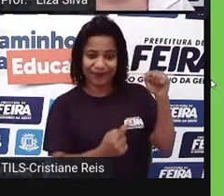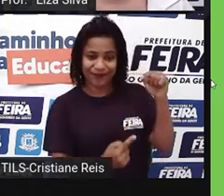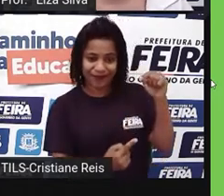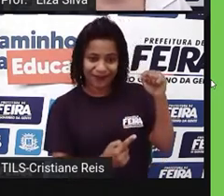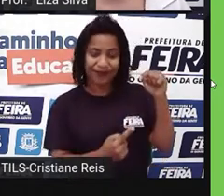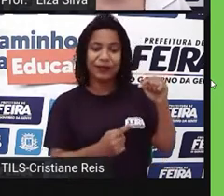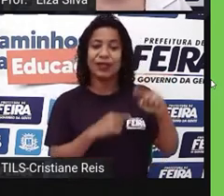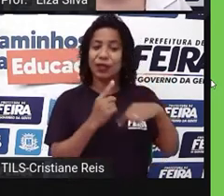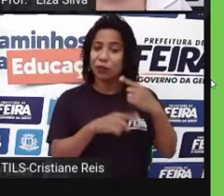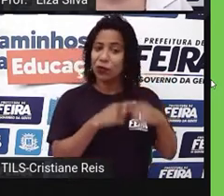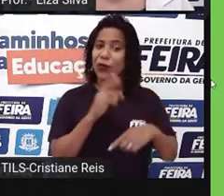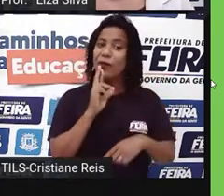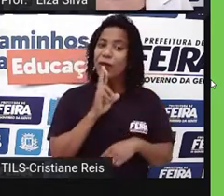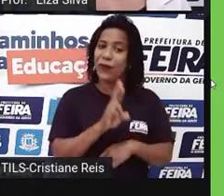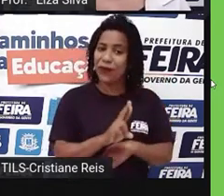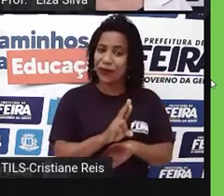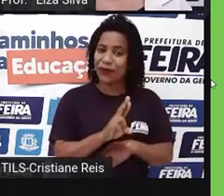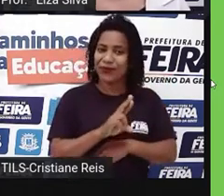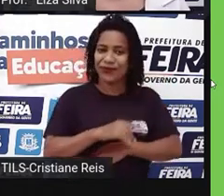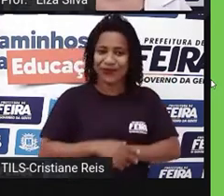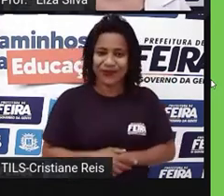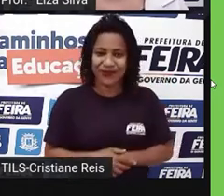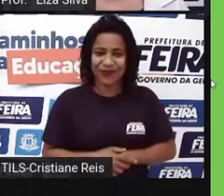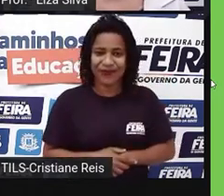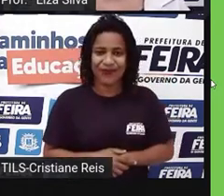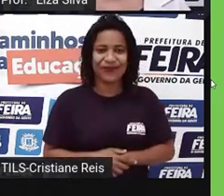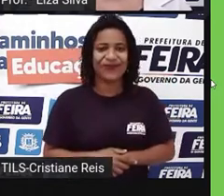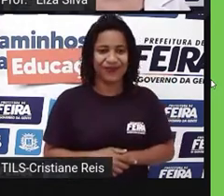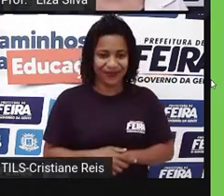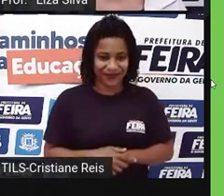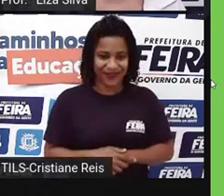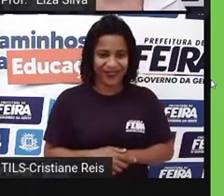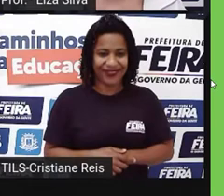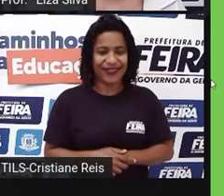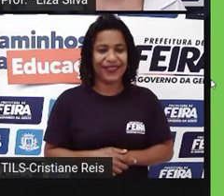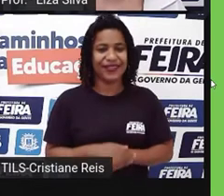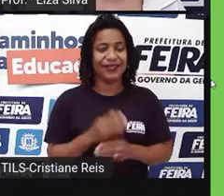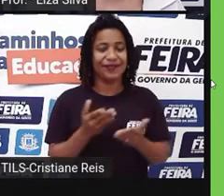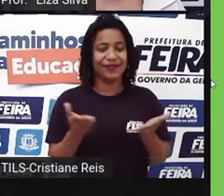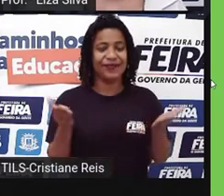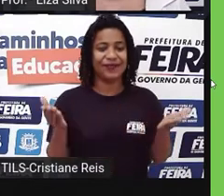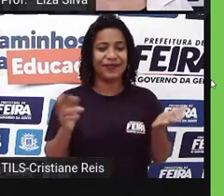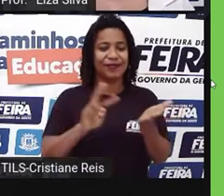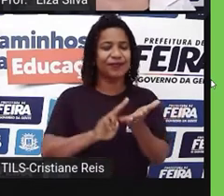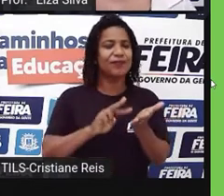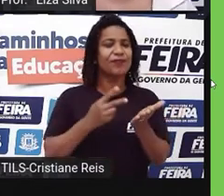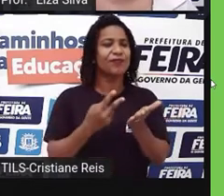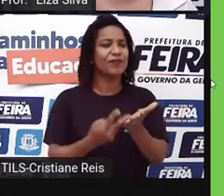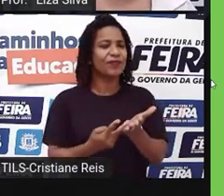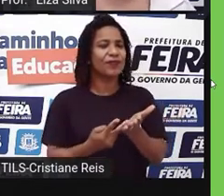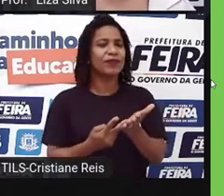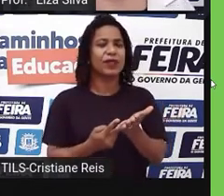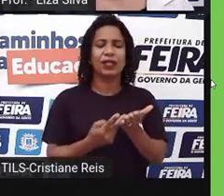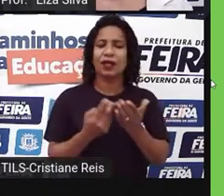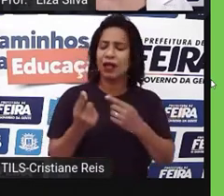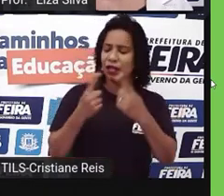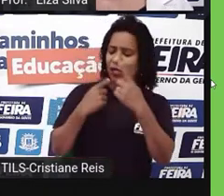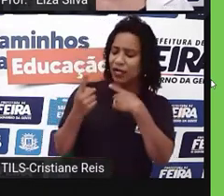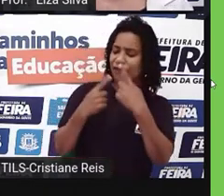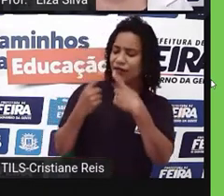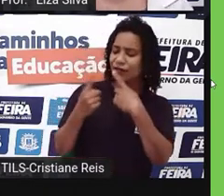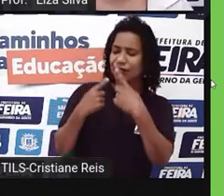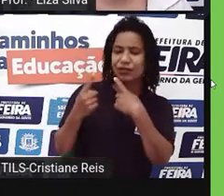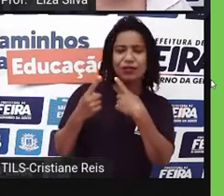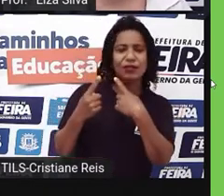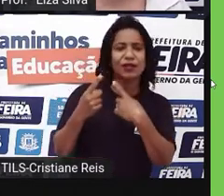nos seus conhecimentos. Como preparar uma entrevista em inglês,